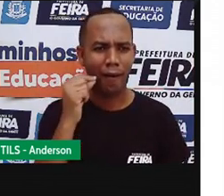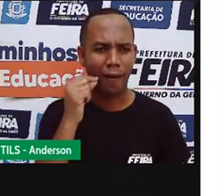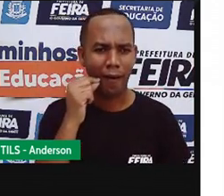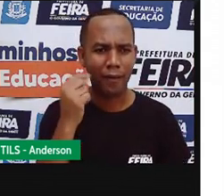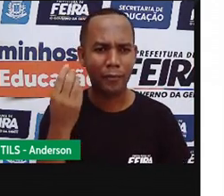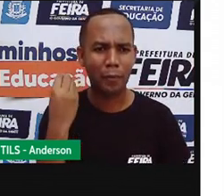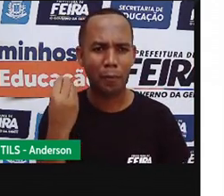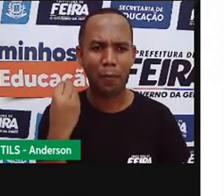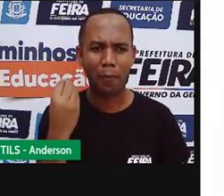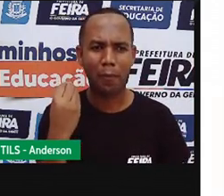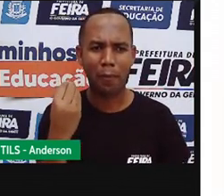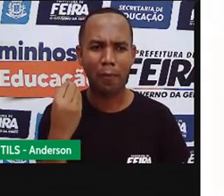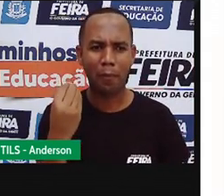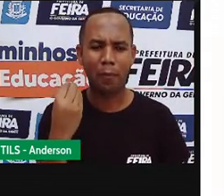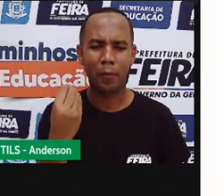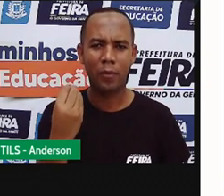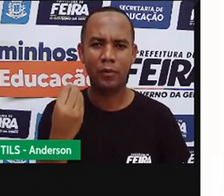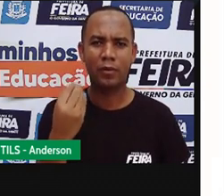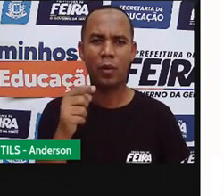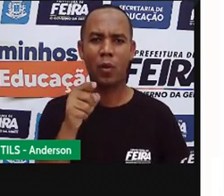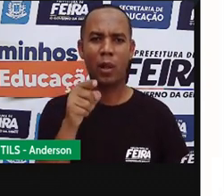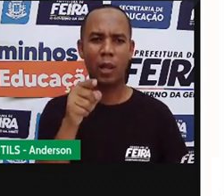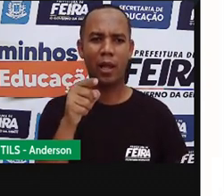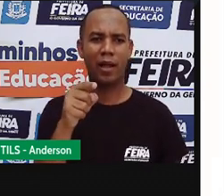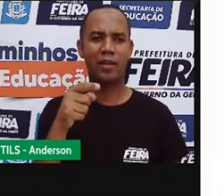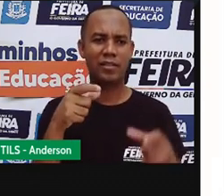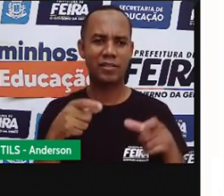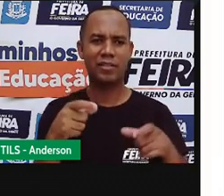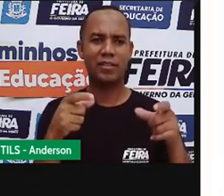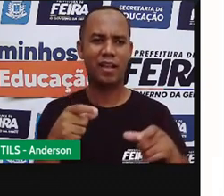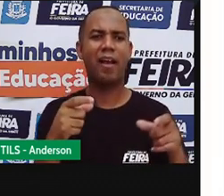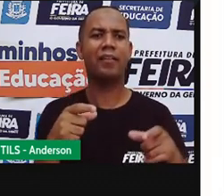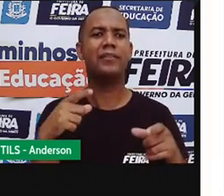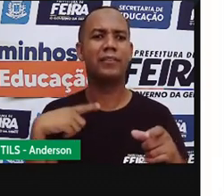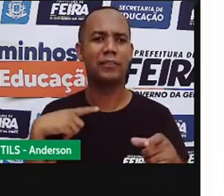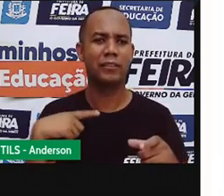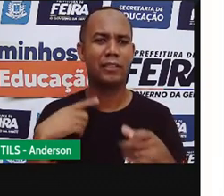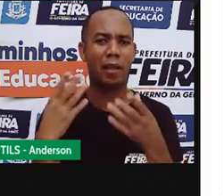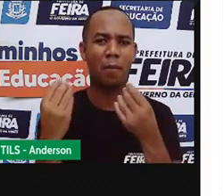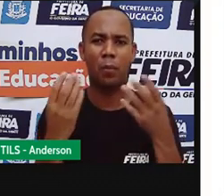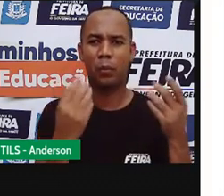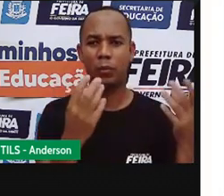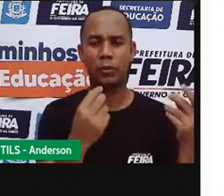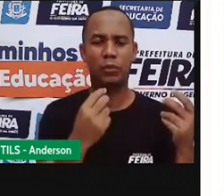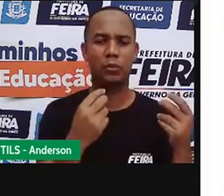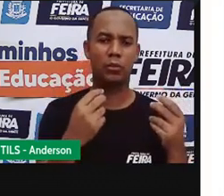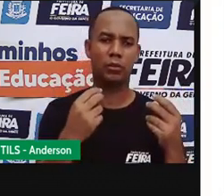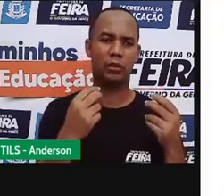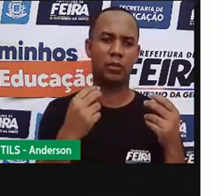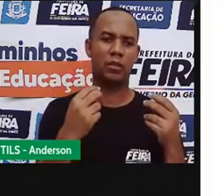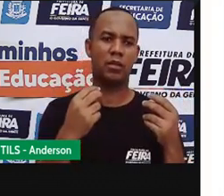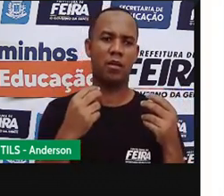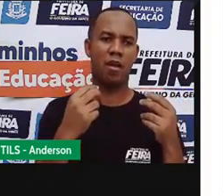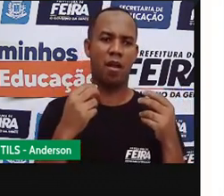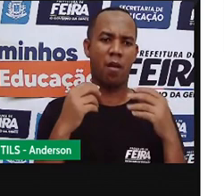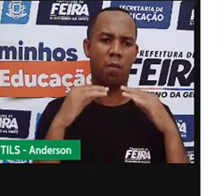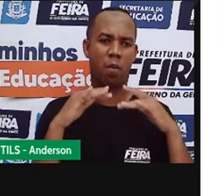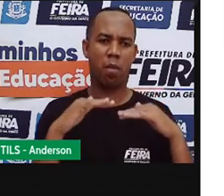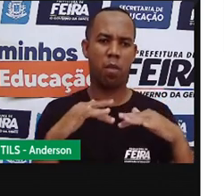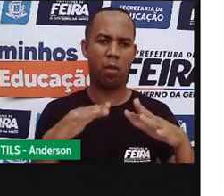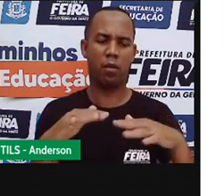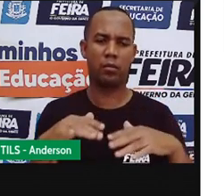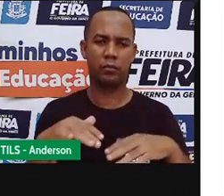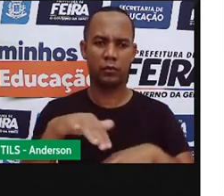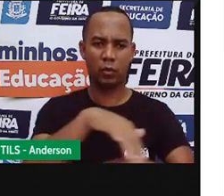Uma rastão de ratos em uma cidade? Pois é. E aconteceu. Aqui é o título principal.